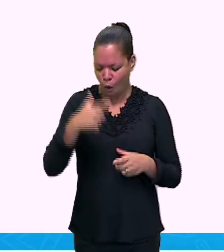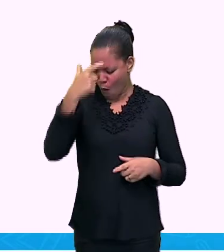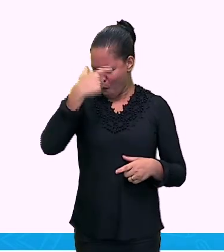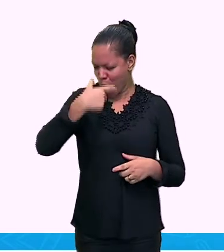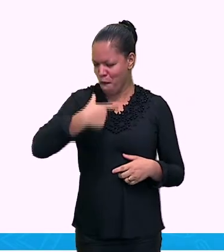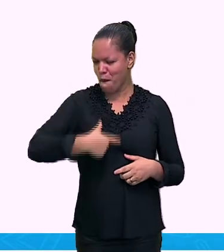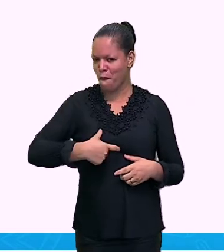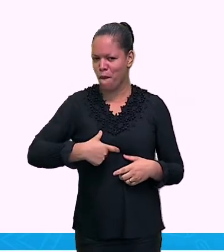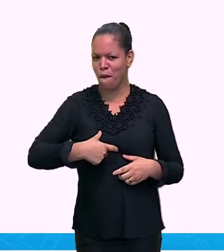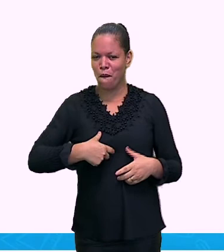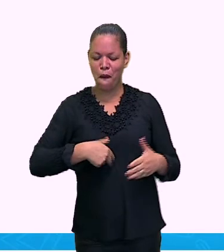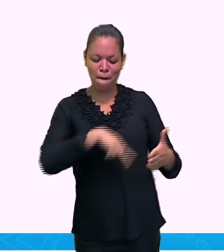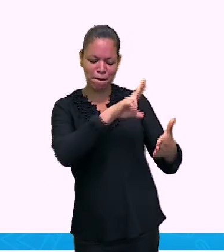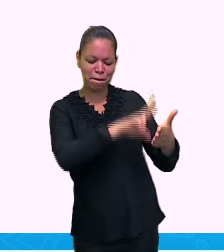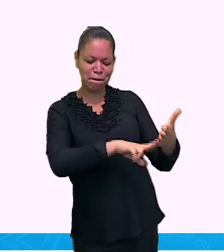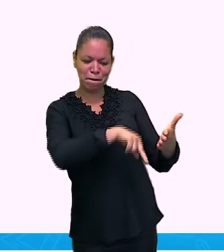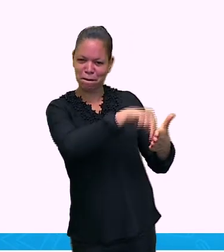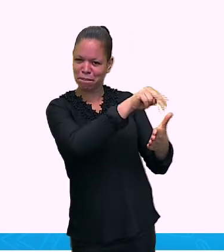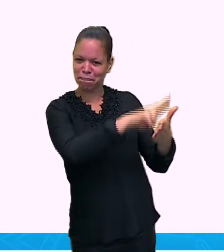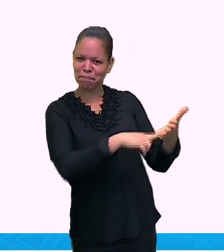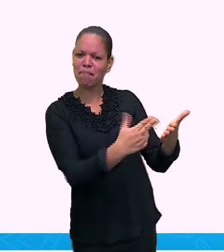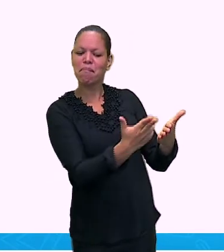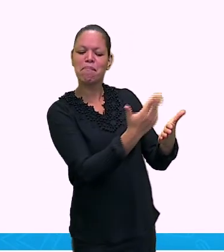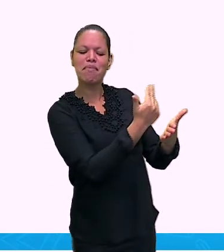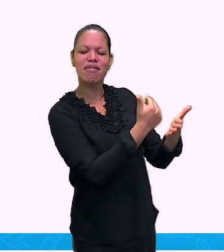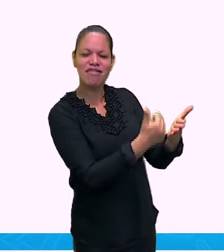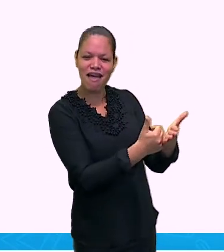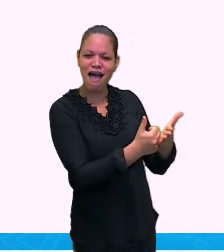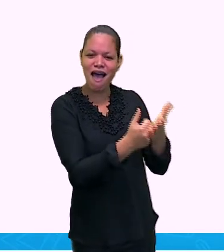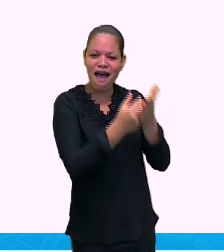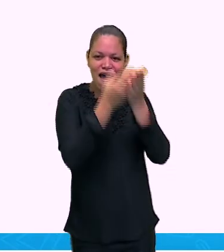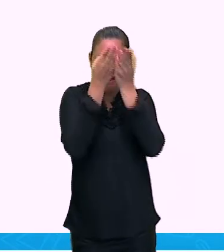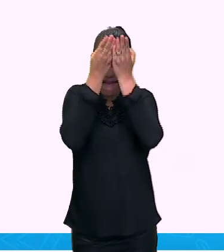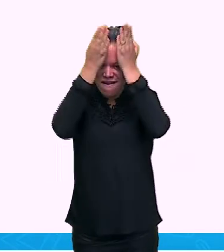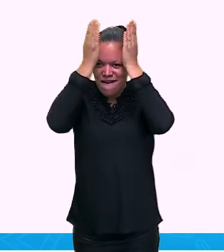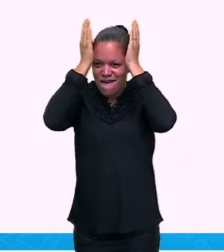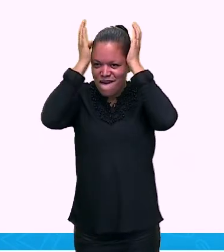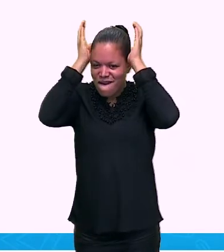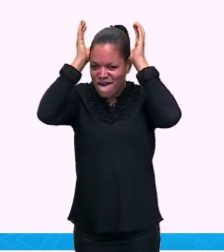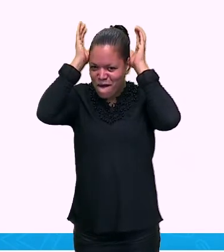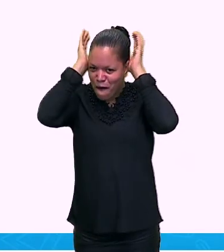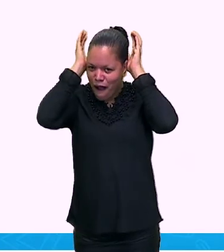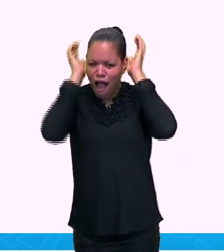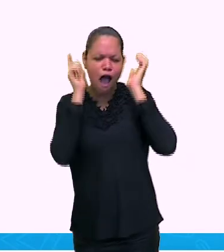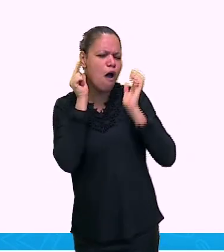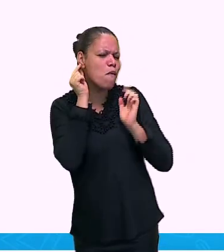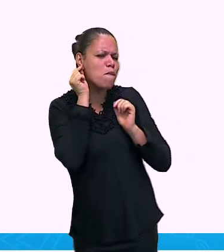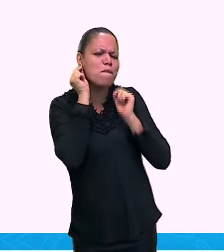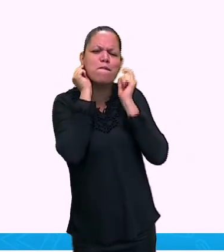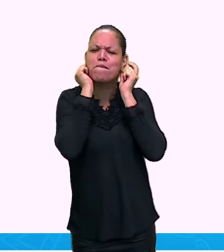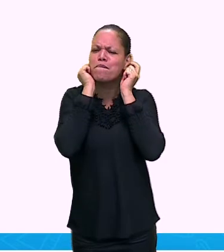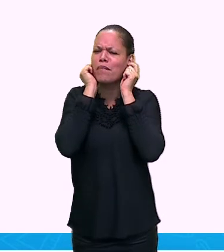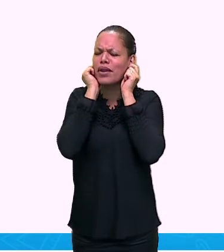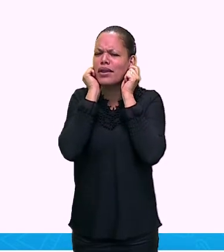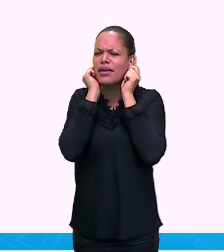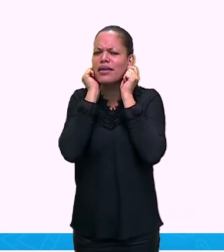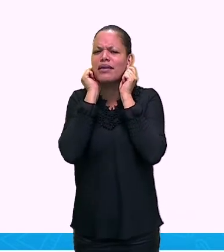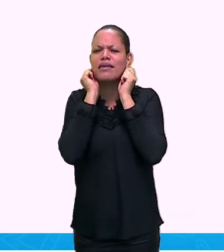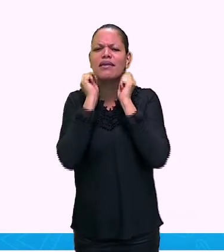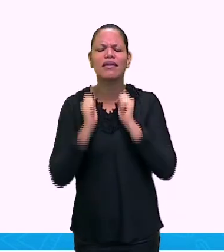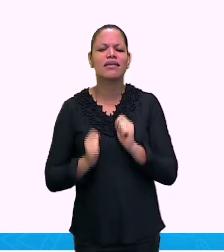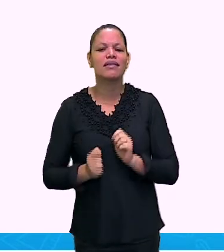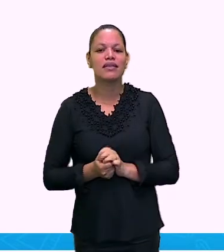diferentes, coca, os brincos, tudo isso, bijuterias, essas coisas,